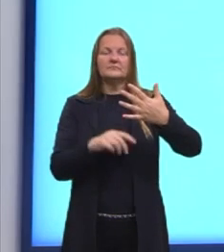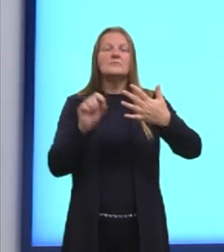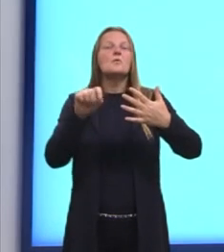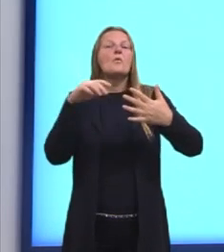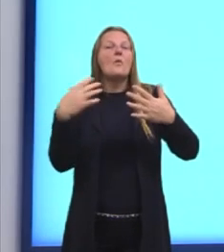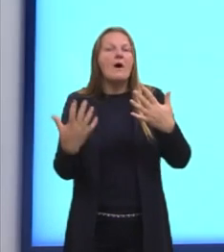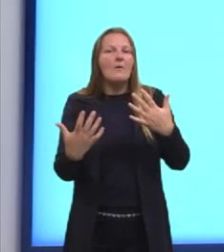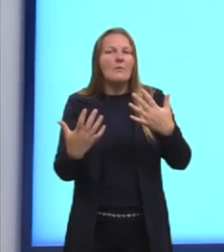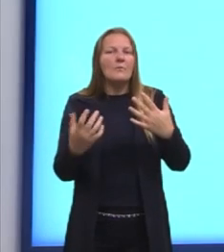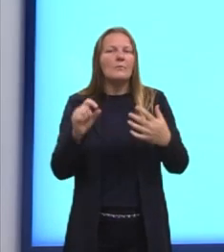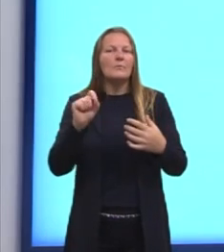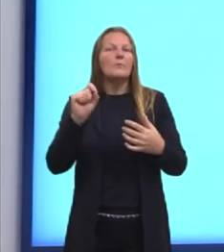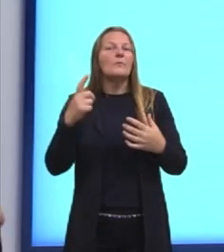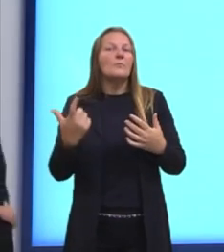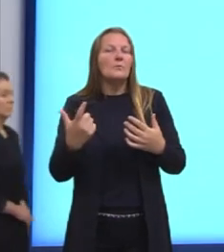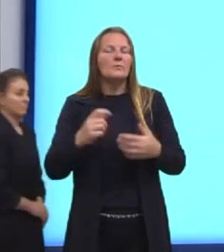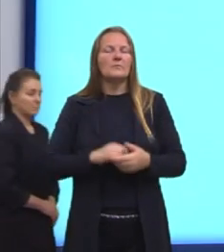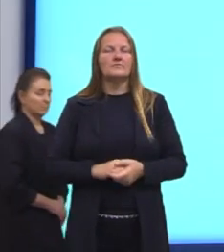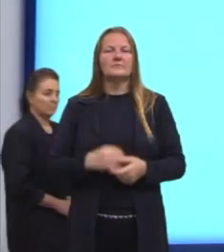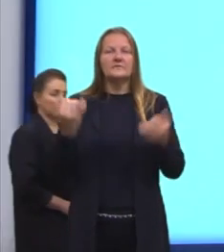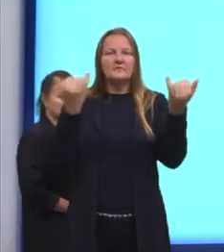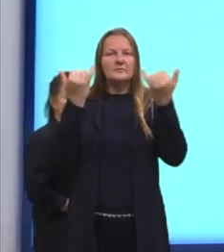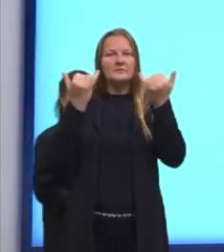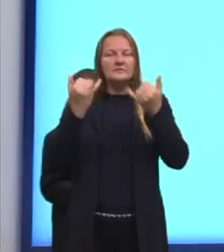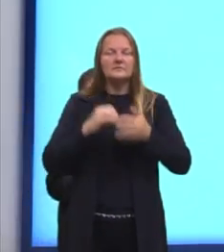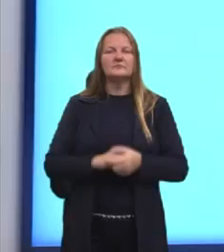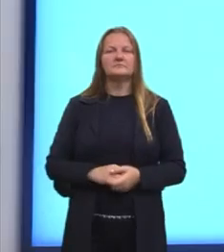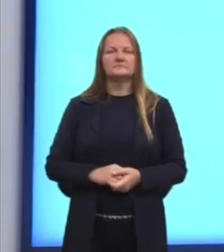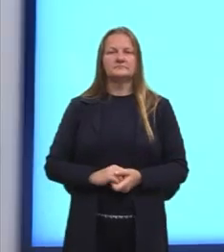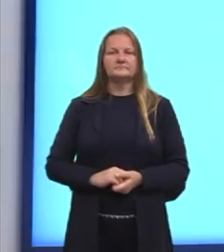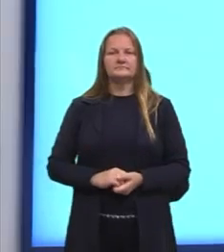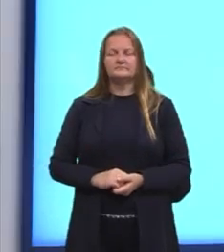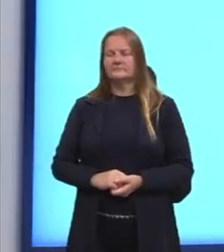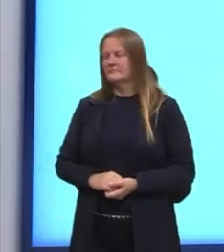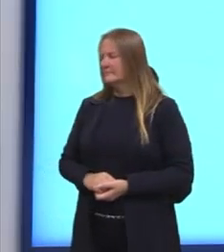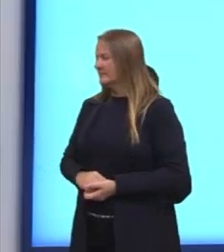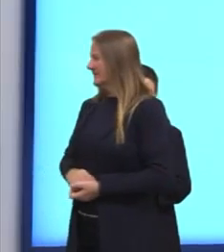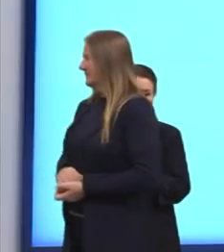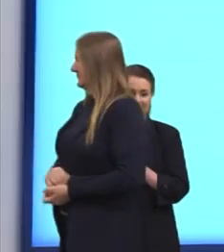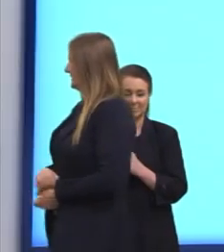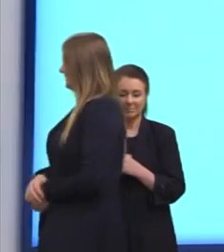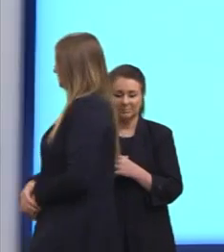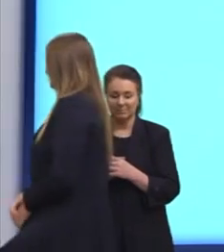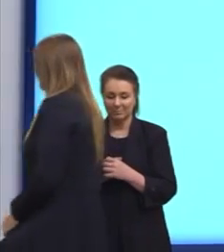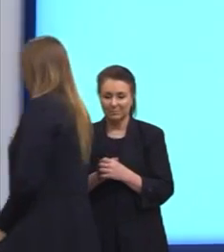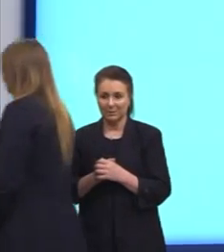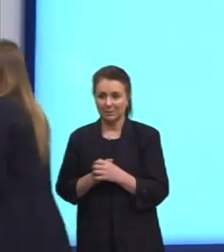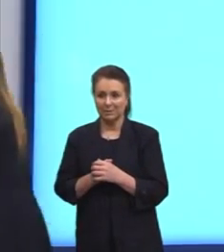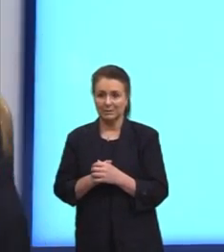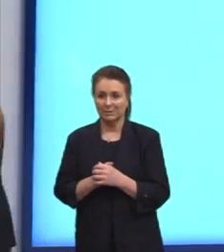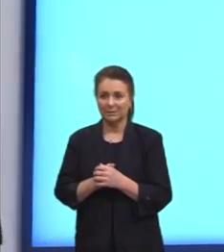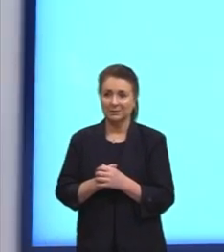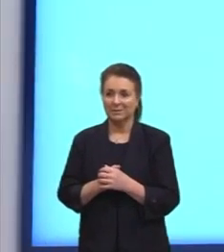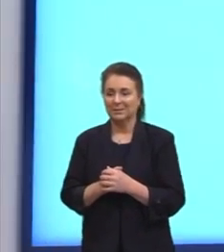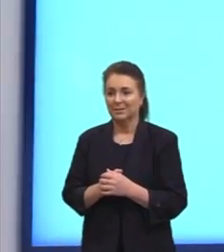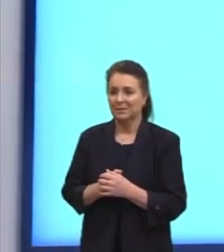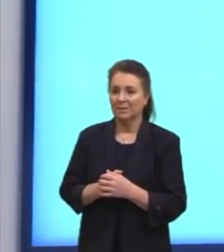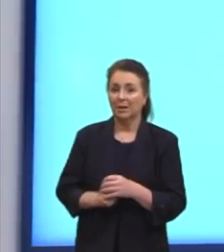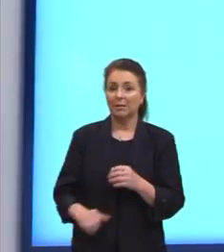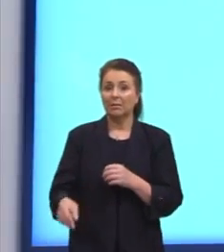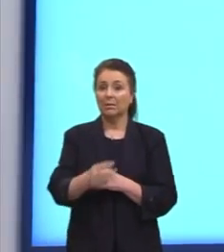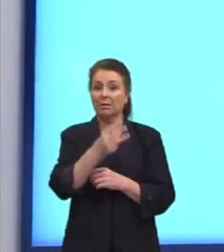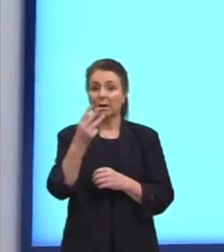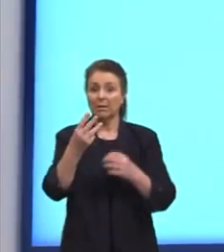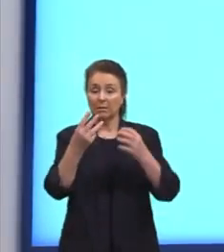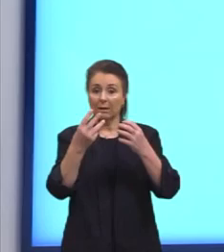lá, nós temos aí várias informações. Tem ali a linha de produção, três máquinas